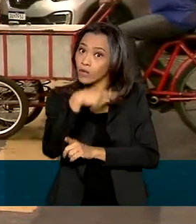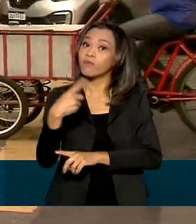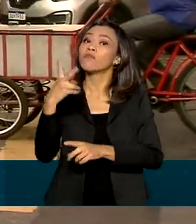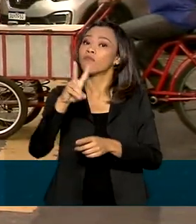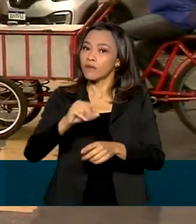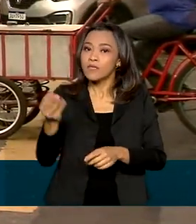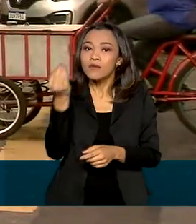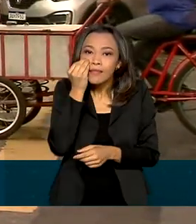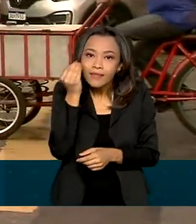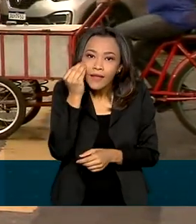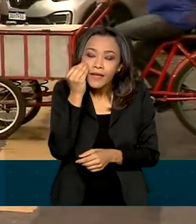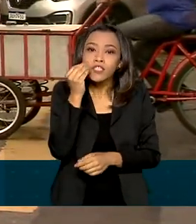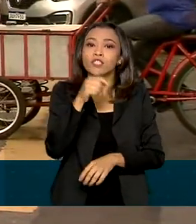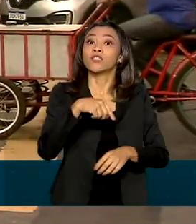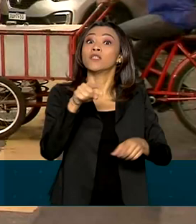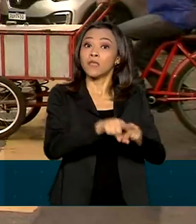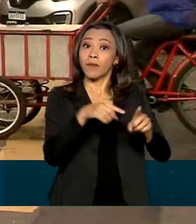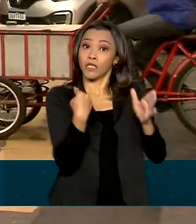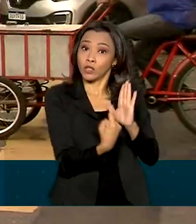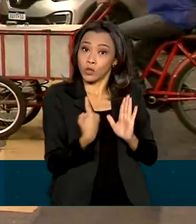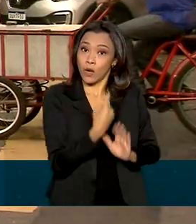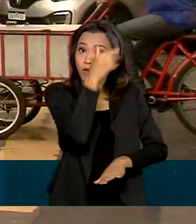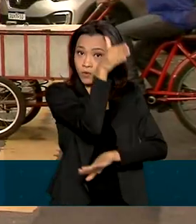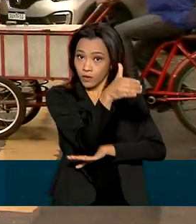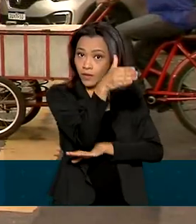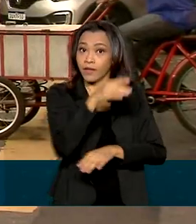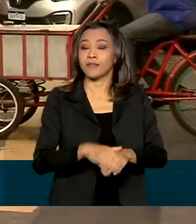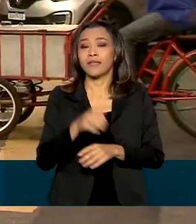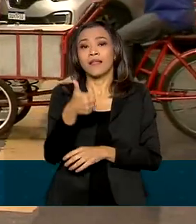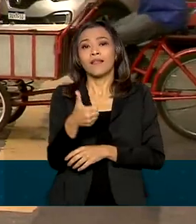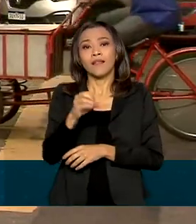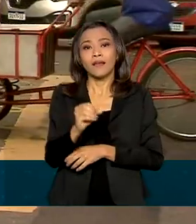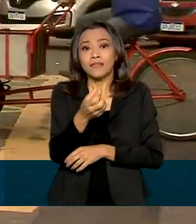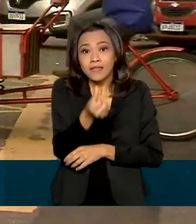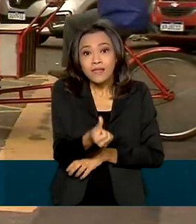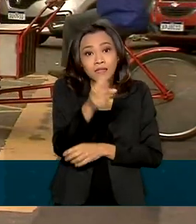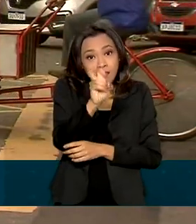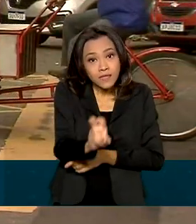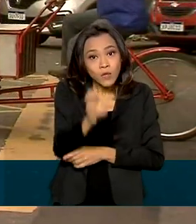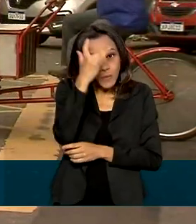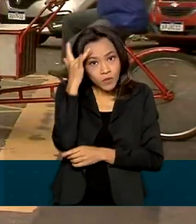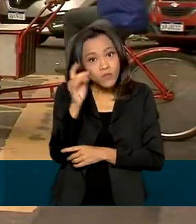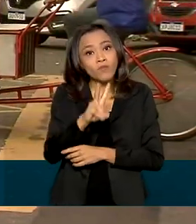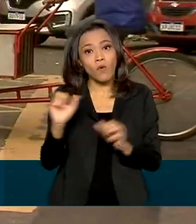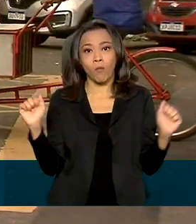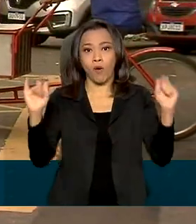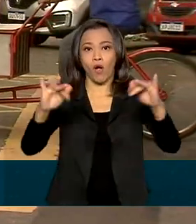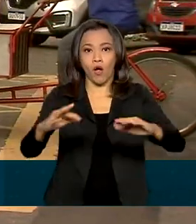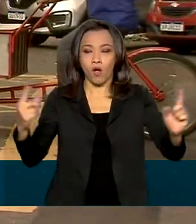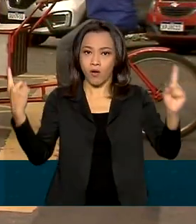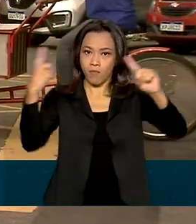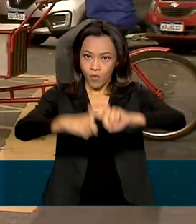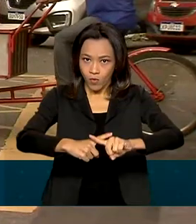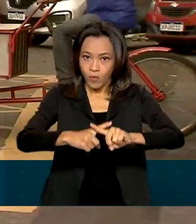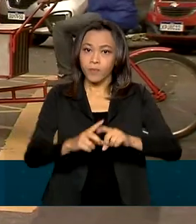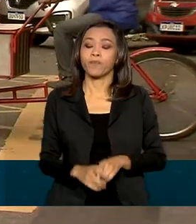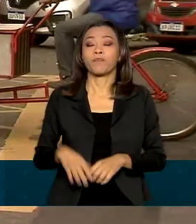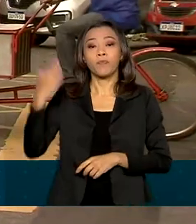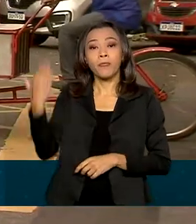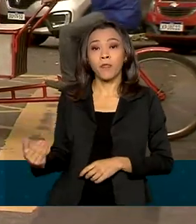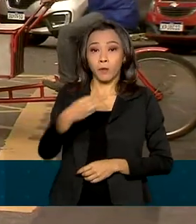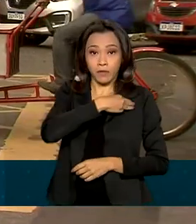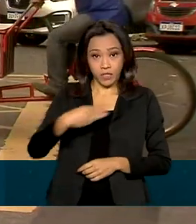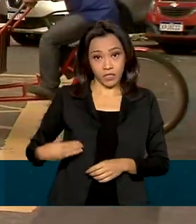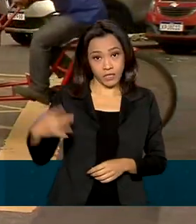hotéis. 10 seleções com 65 pessoas, cada uma, vão participar do torneio. O ministro da Saúde, Marcelo Queiroga,